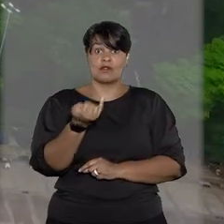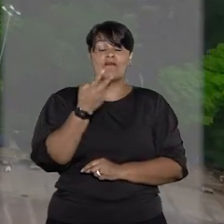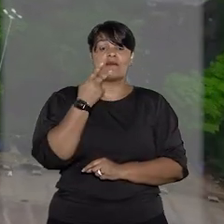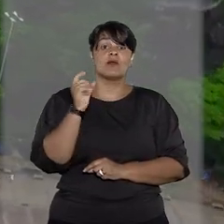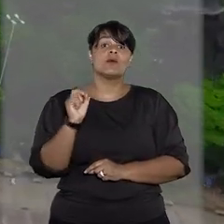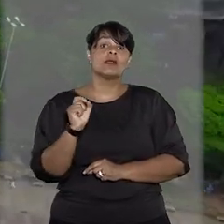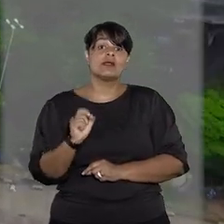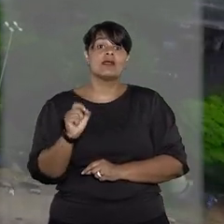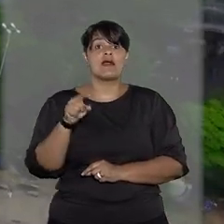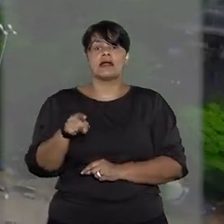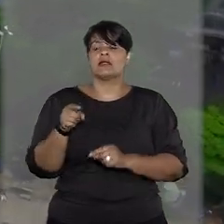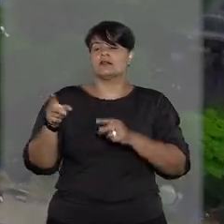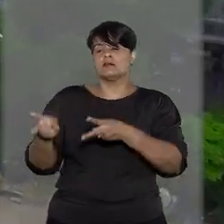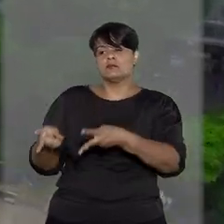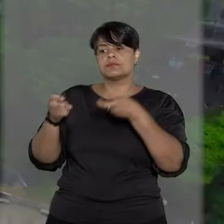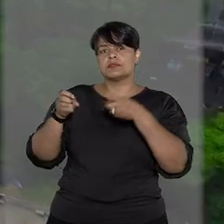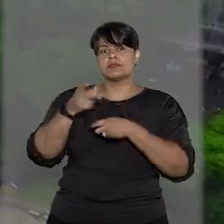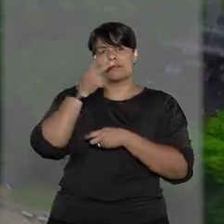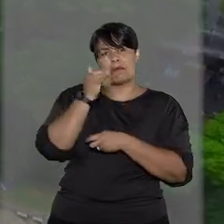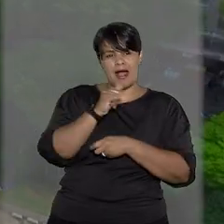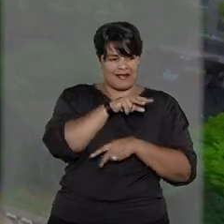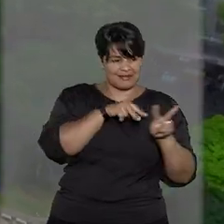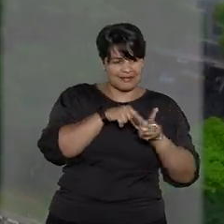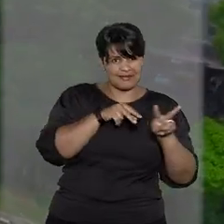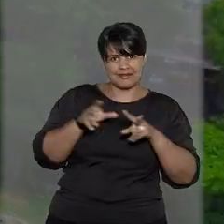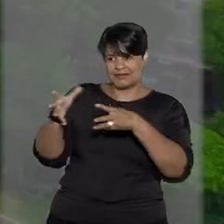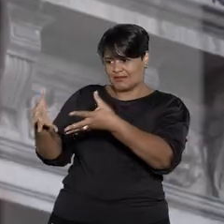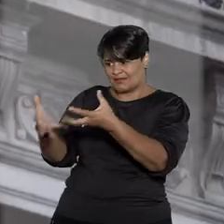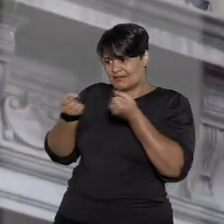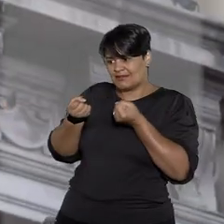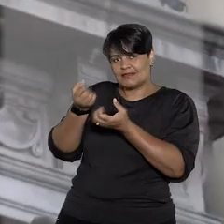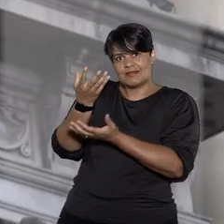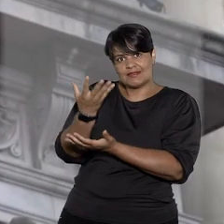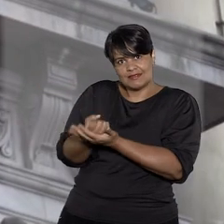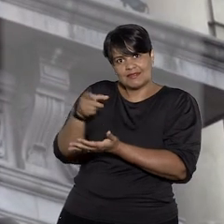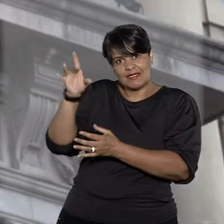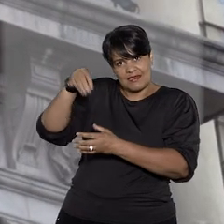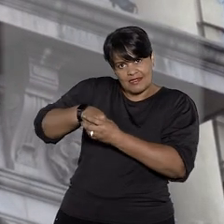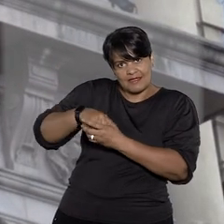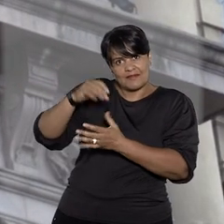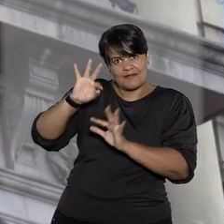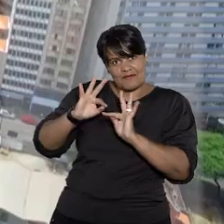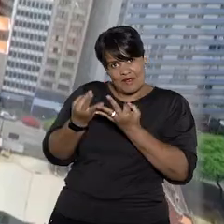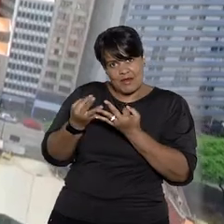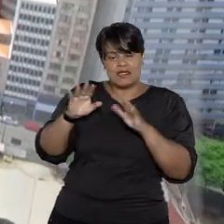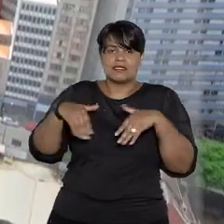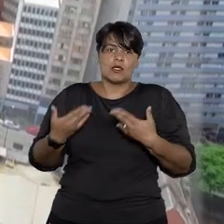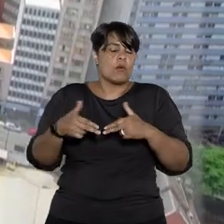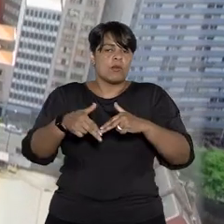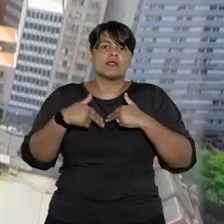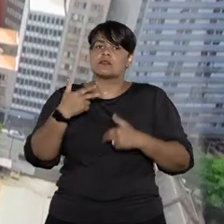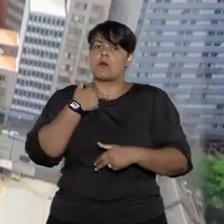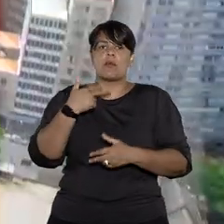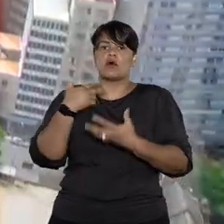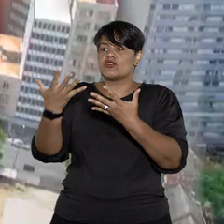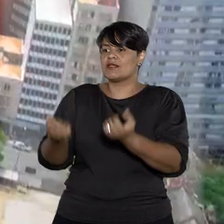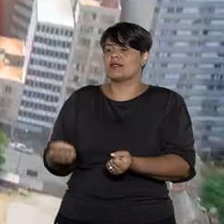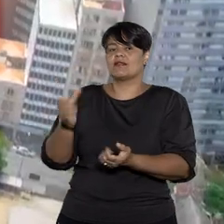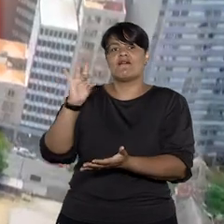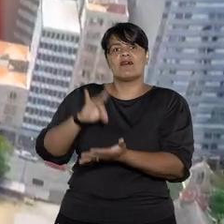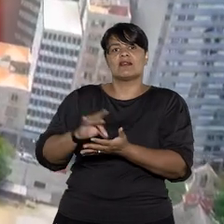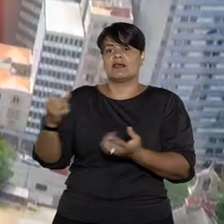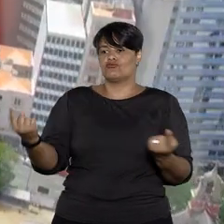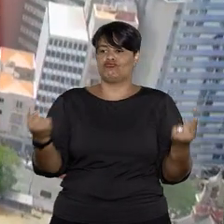buscou ser reconhecida como filha dos pais dos autores da ação, o que impossibilitaria o reconhecimento de parentesco